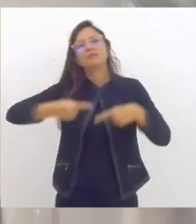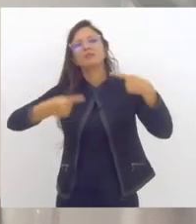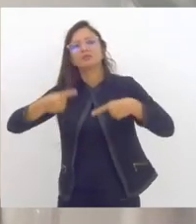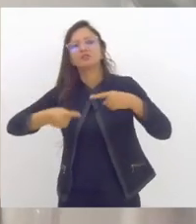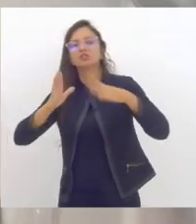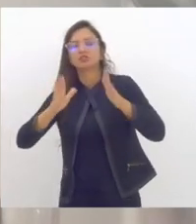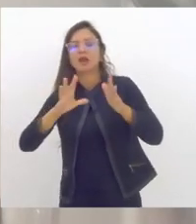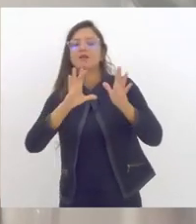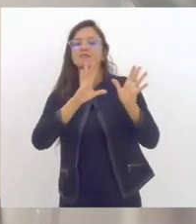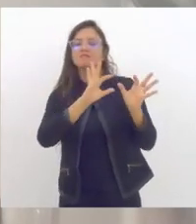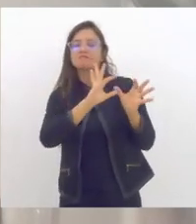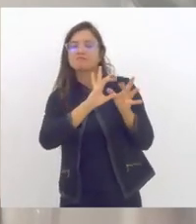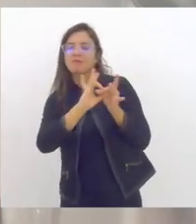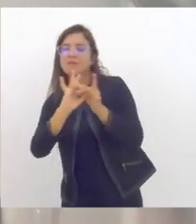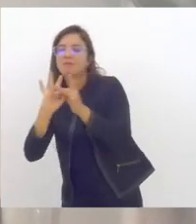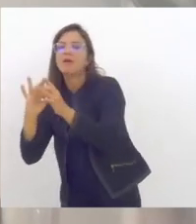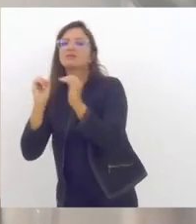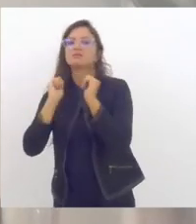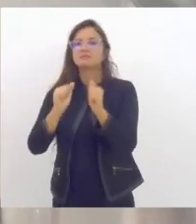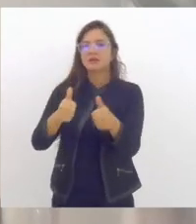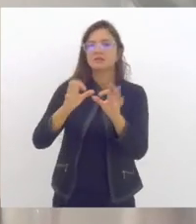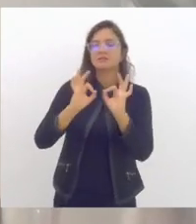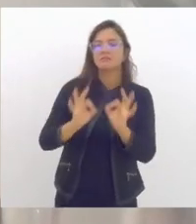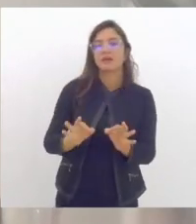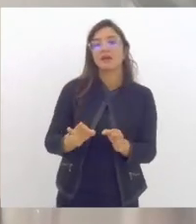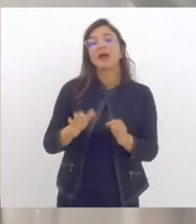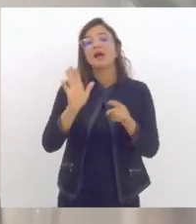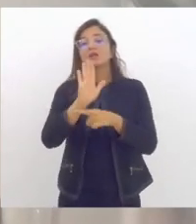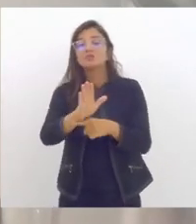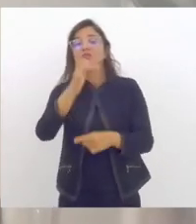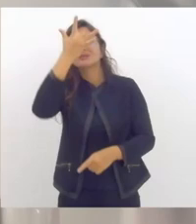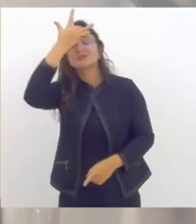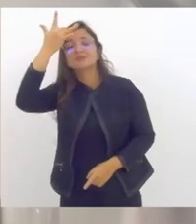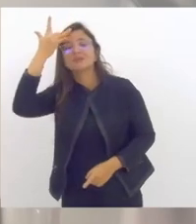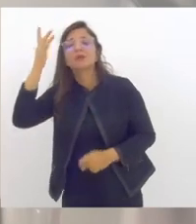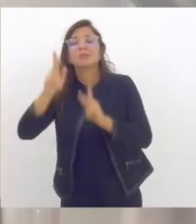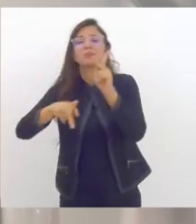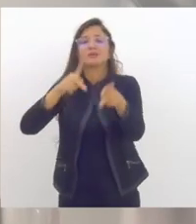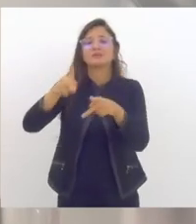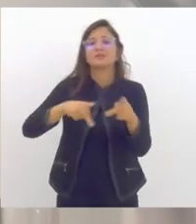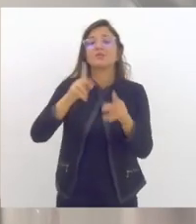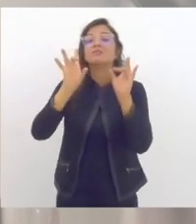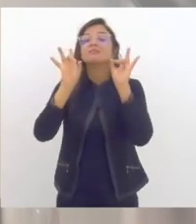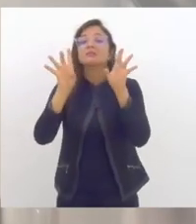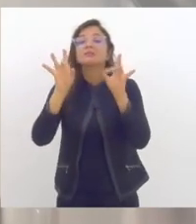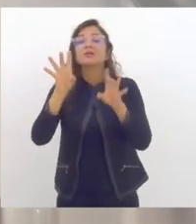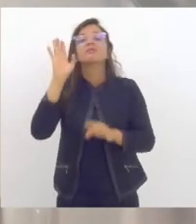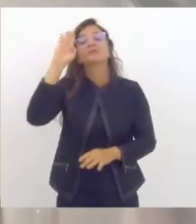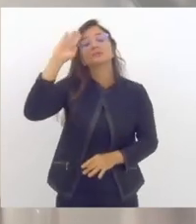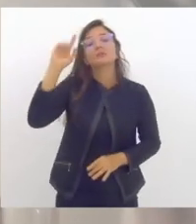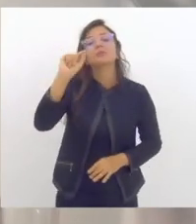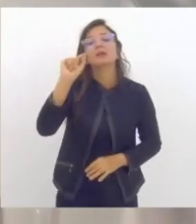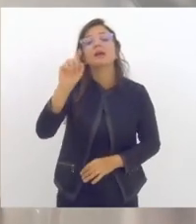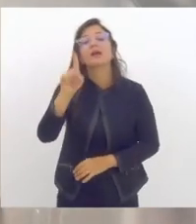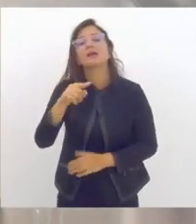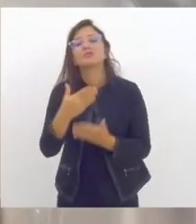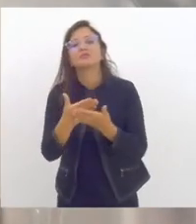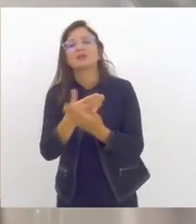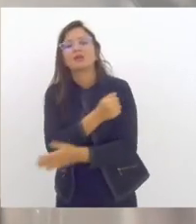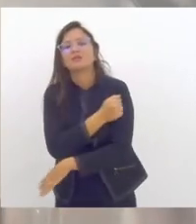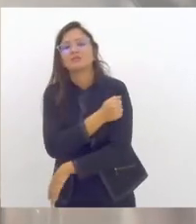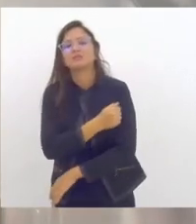garantir saúde mental para toda a população, em especial para os nossos estudantes. Então, quero